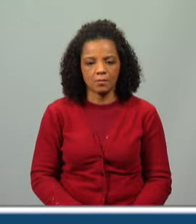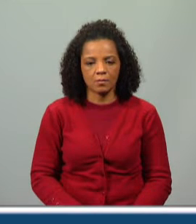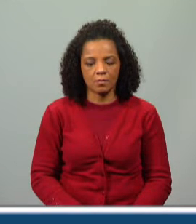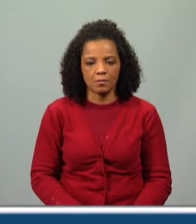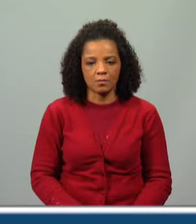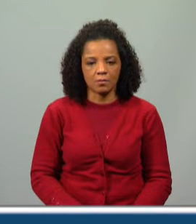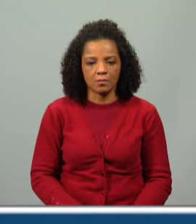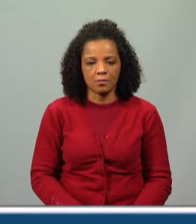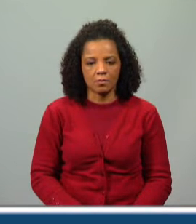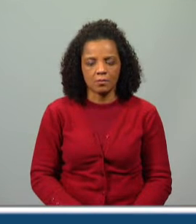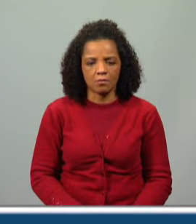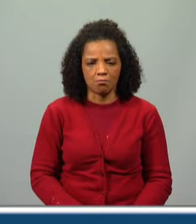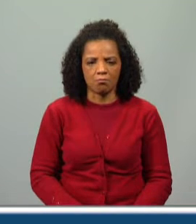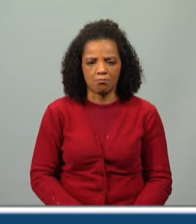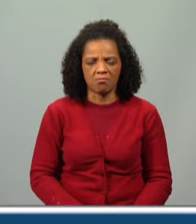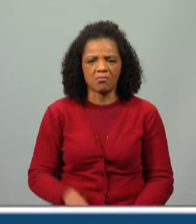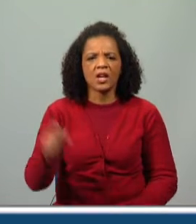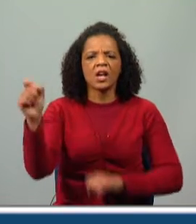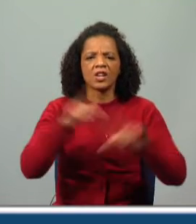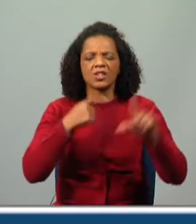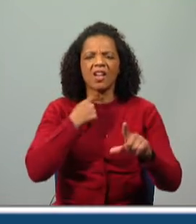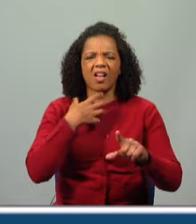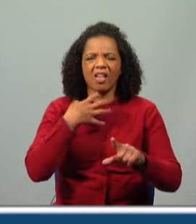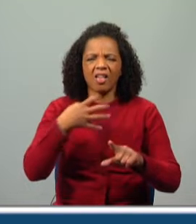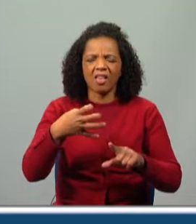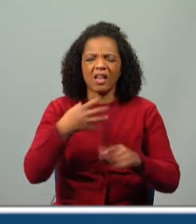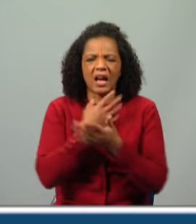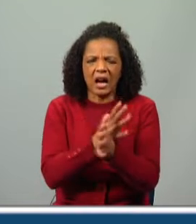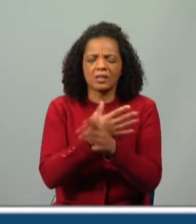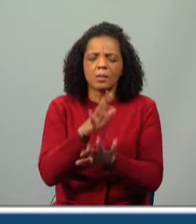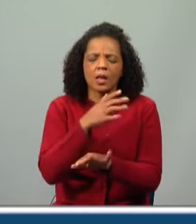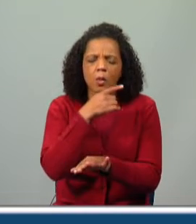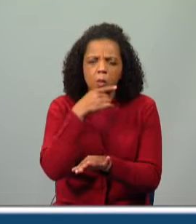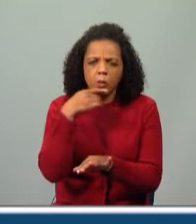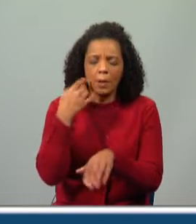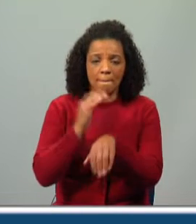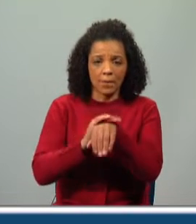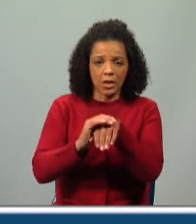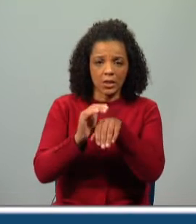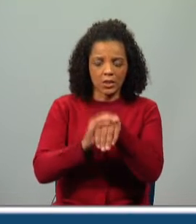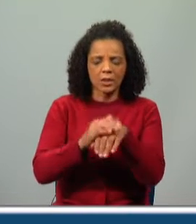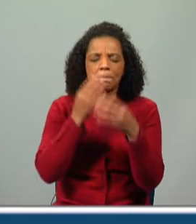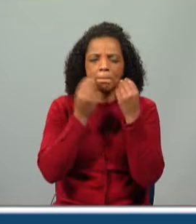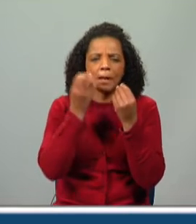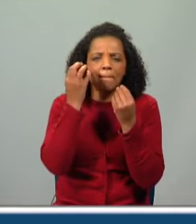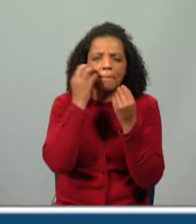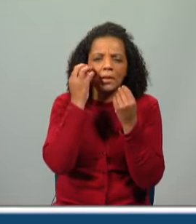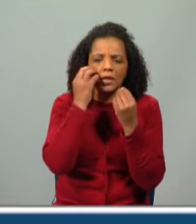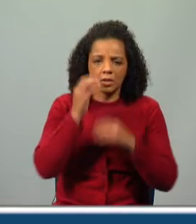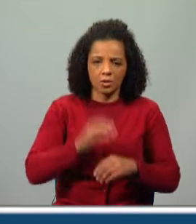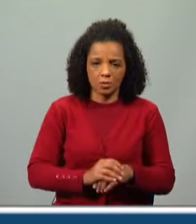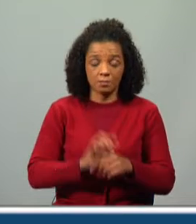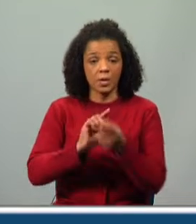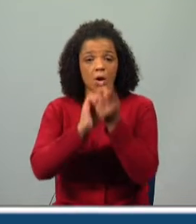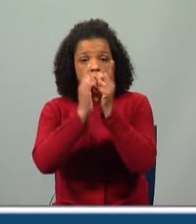As estrelas ardiam um pouco na garganta, mas eram doces e macias, e sabiam a pêssego. Ao